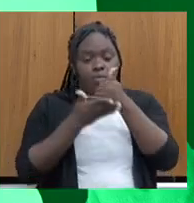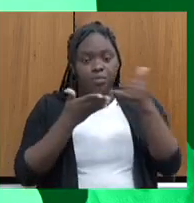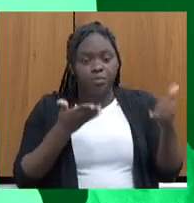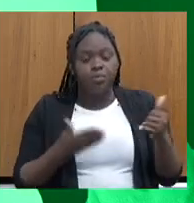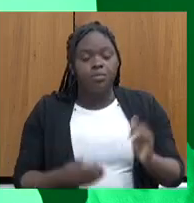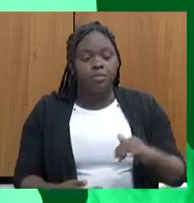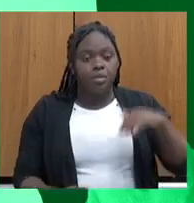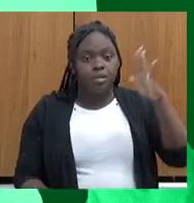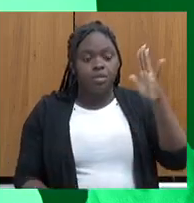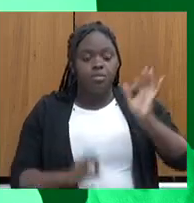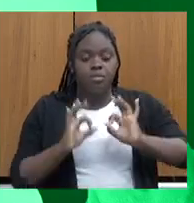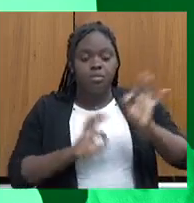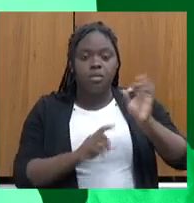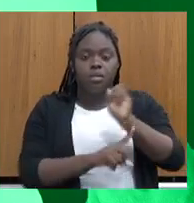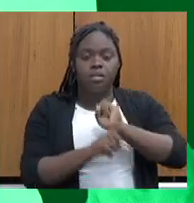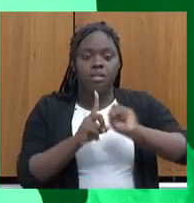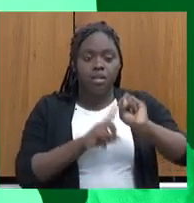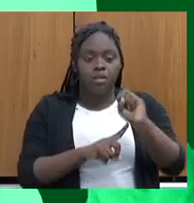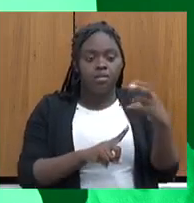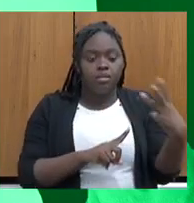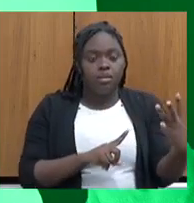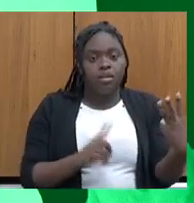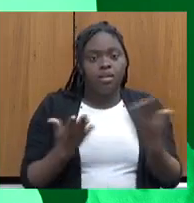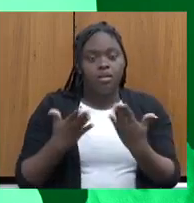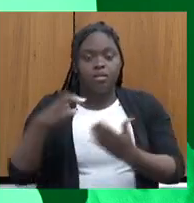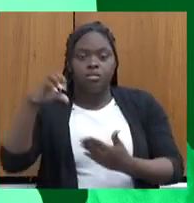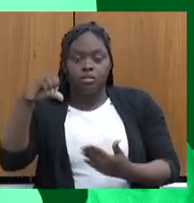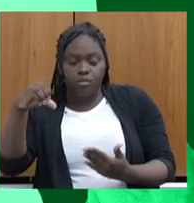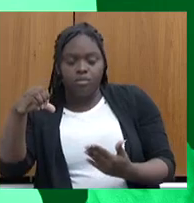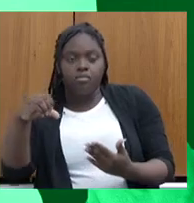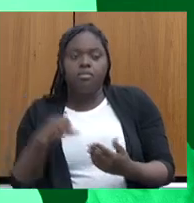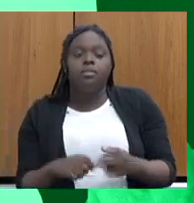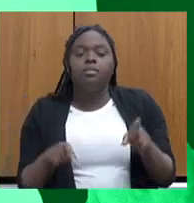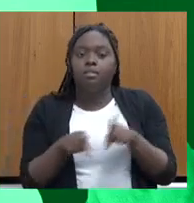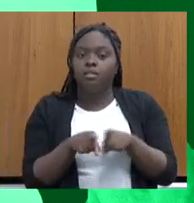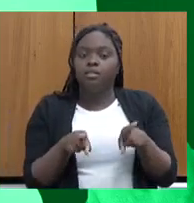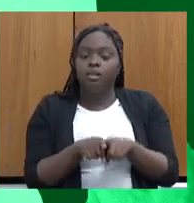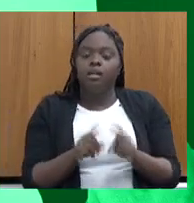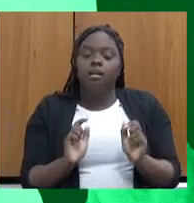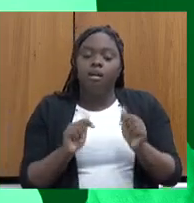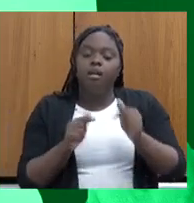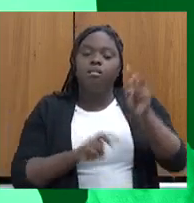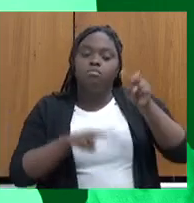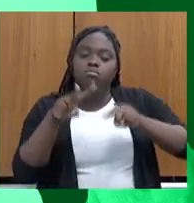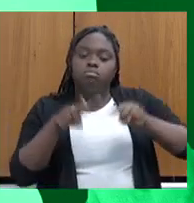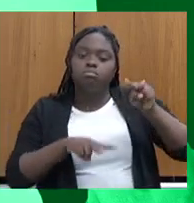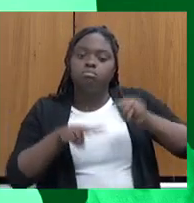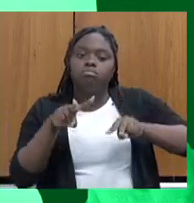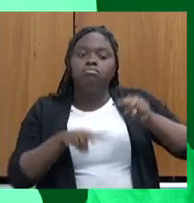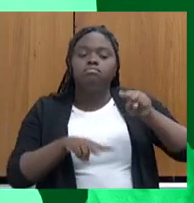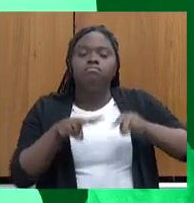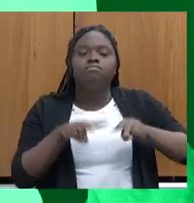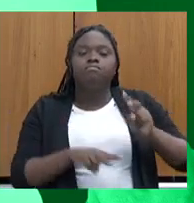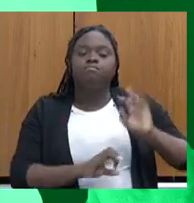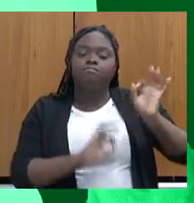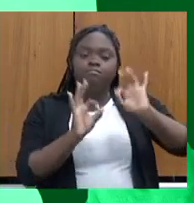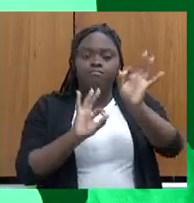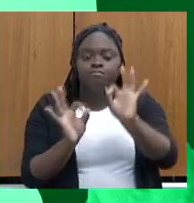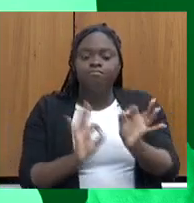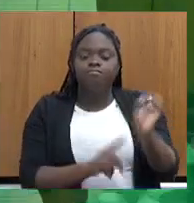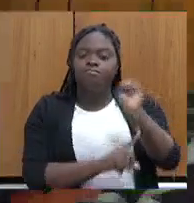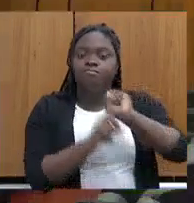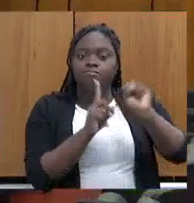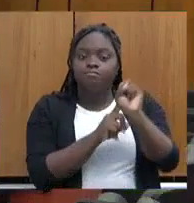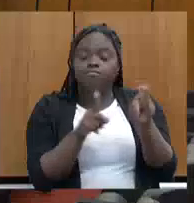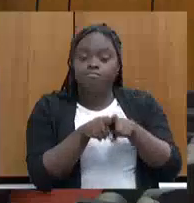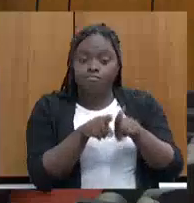organizações sociais no edital de 2021. E também estamos fazendo um monitoramento contínuo dessas organizações sociais